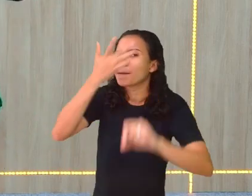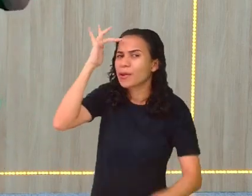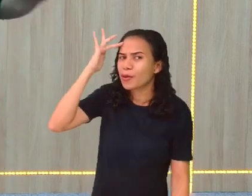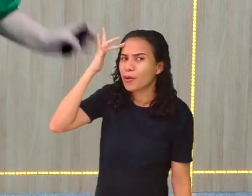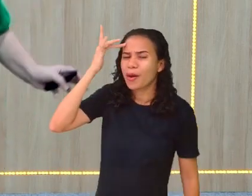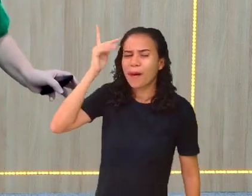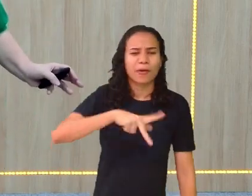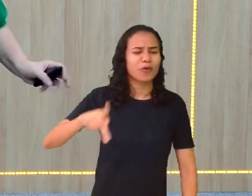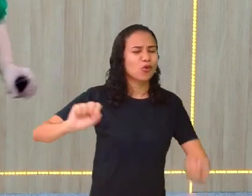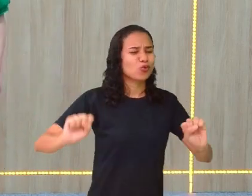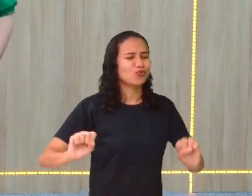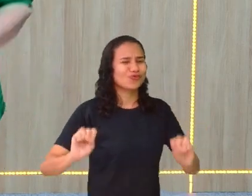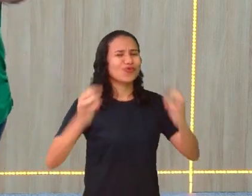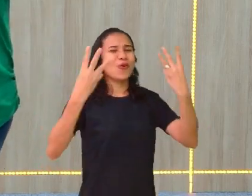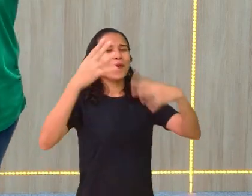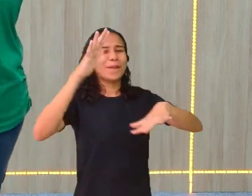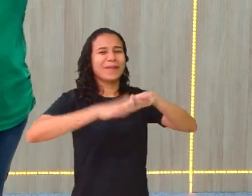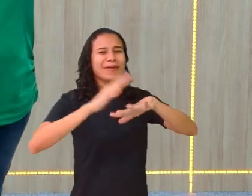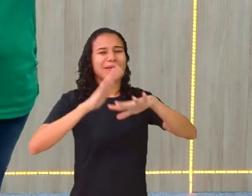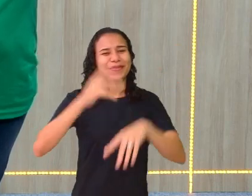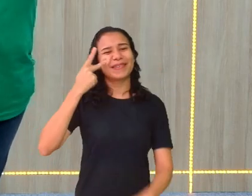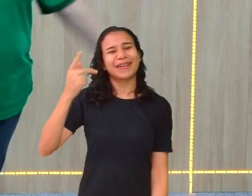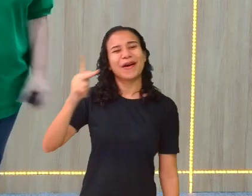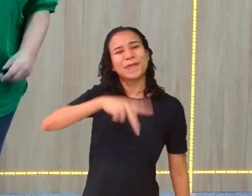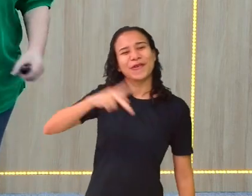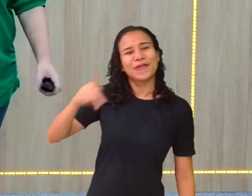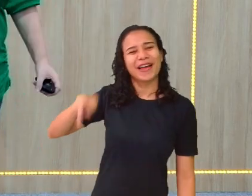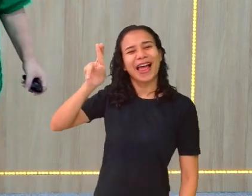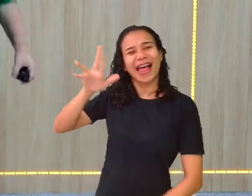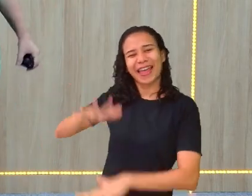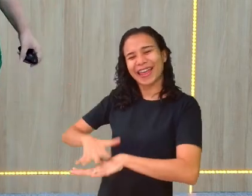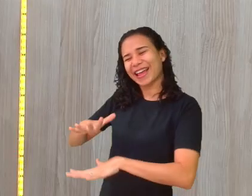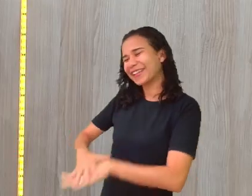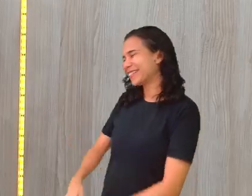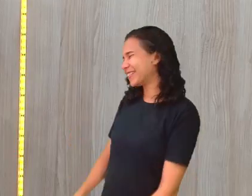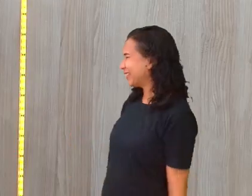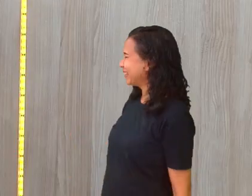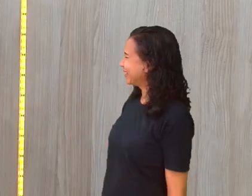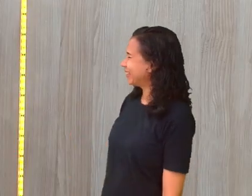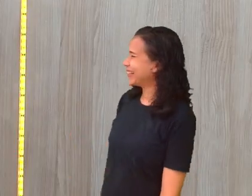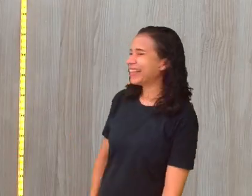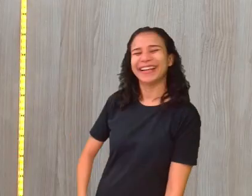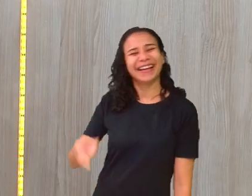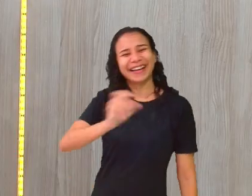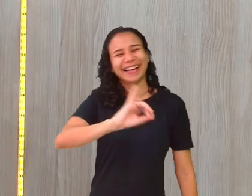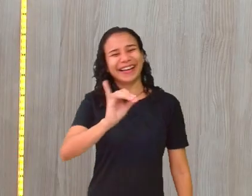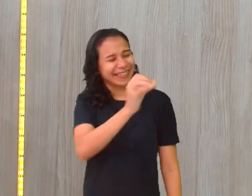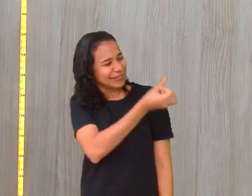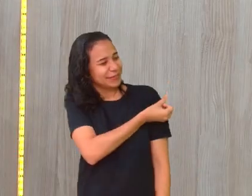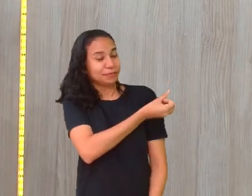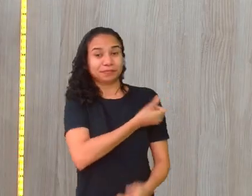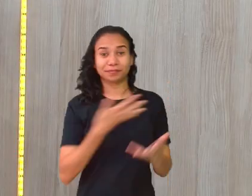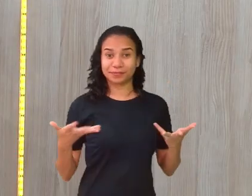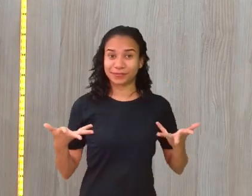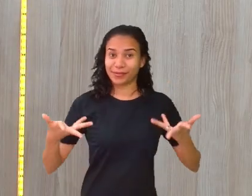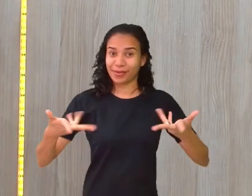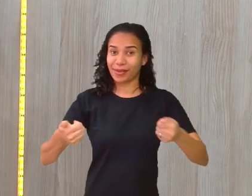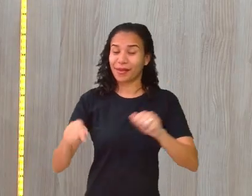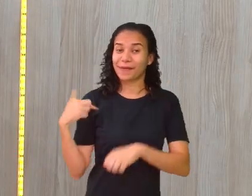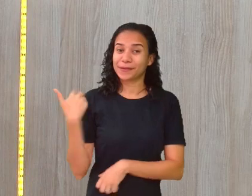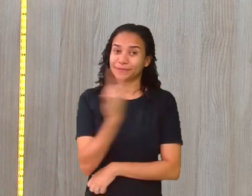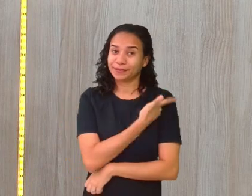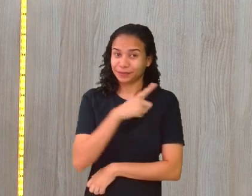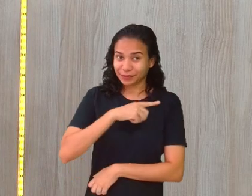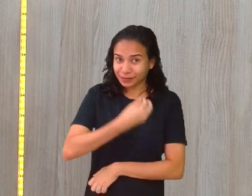professor show de matemática. Professor Ricardinho! Olha aí, sexto ano lindo, maravilhoso, estamos